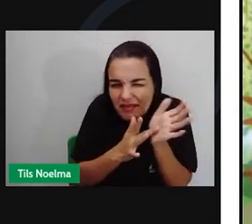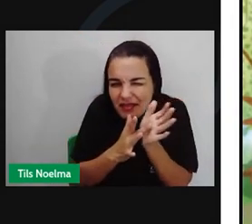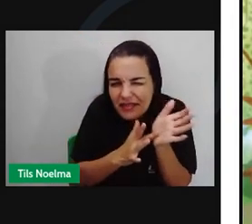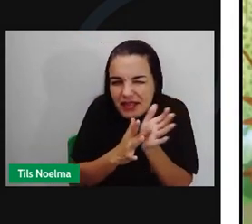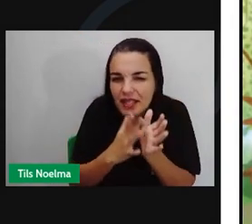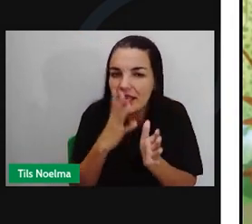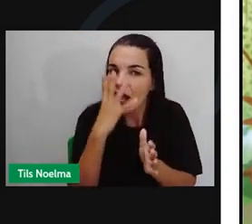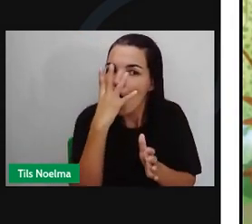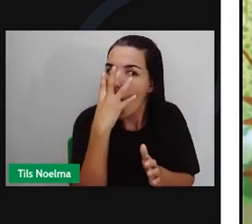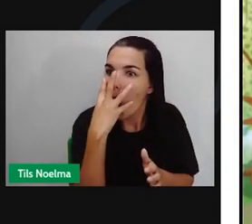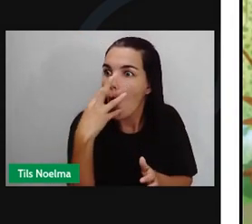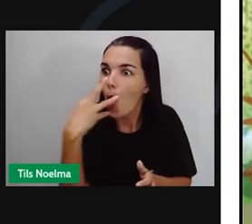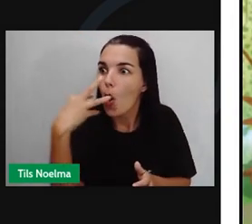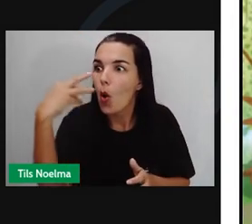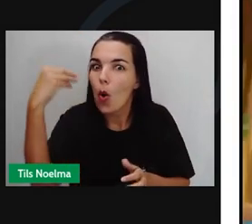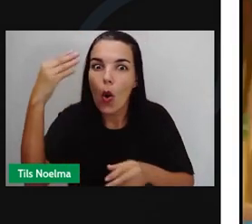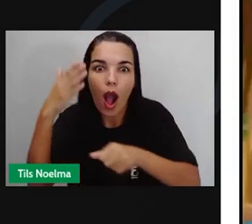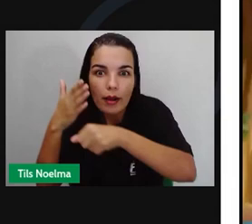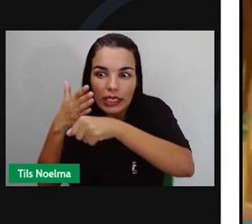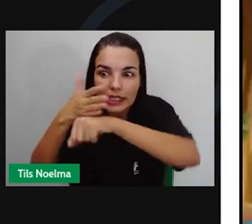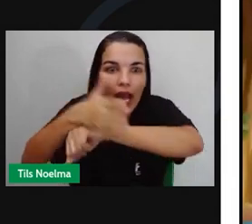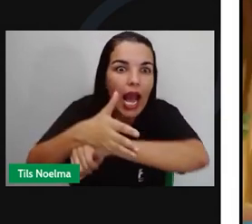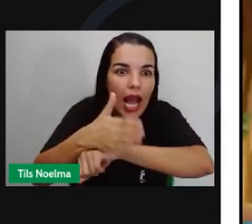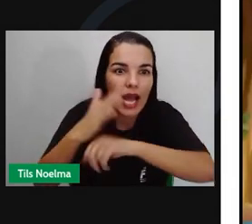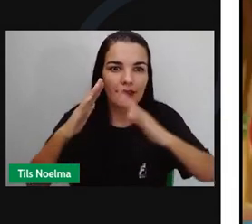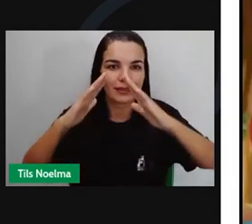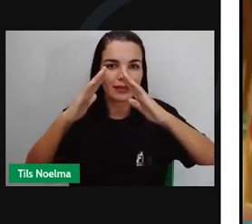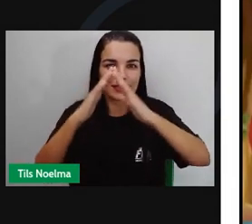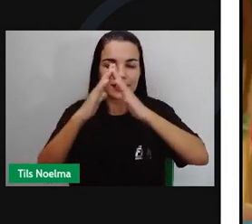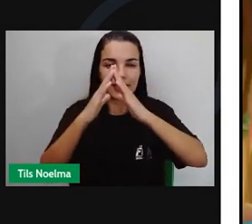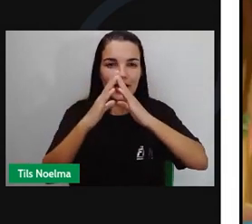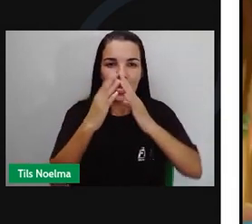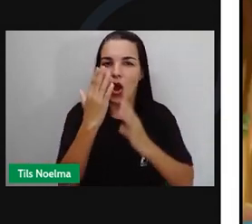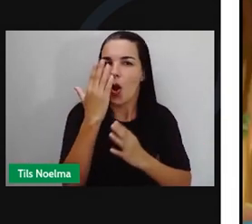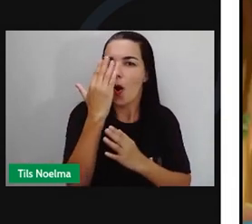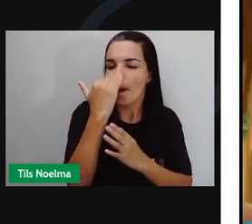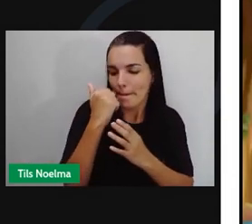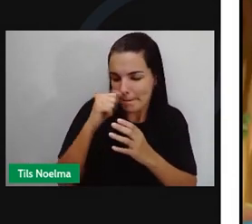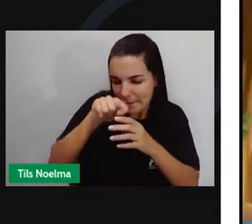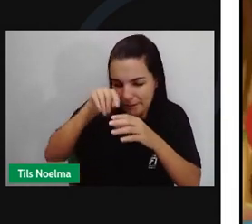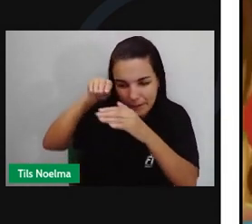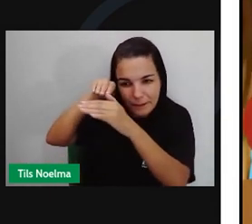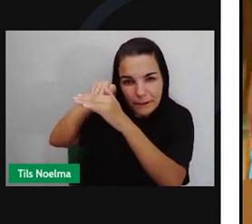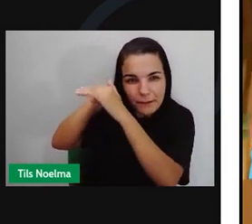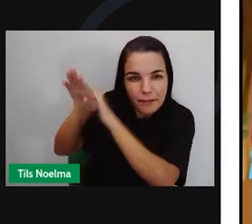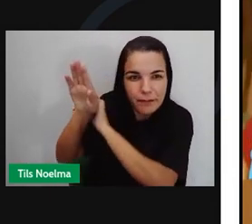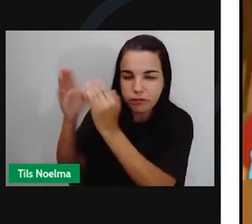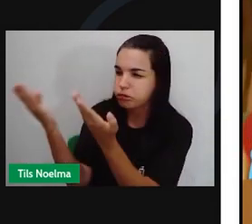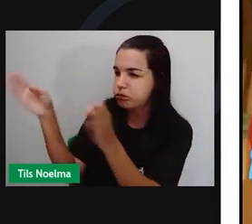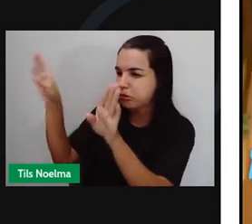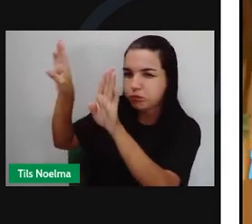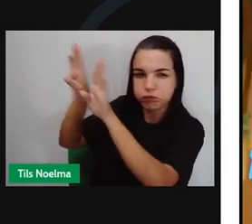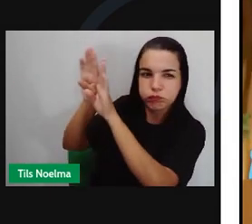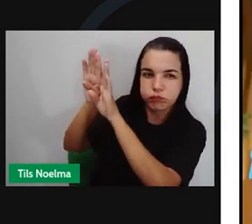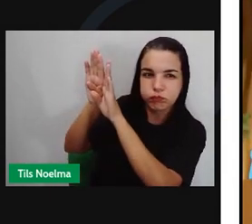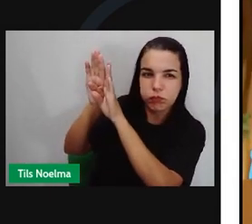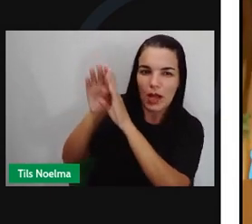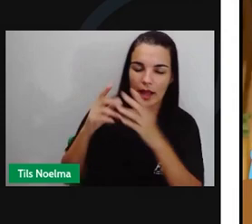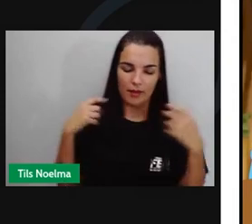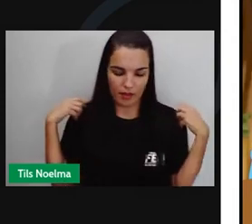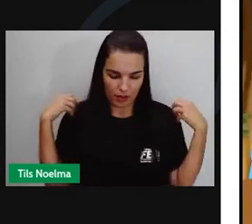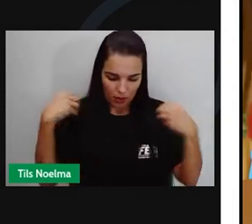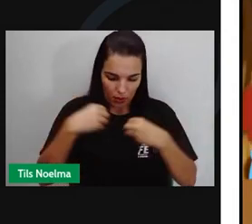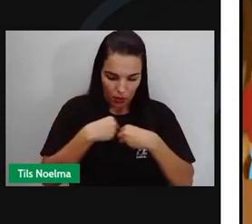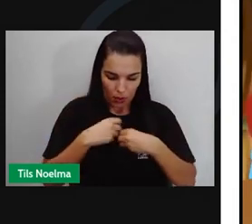lobo Entrou na casa da vovó Pegou a vovó Trancou a vovó Num armário Vestiu a